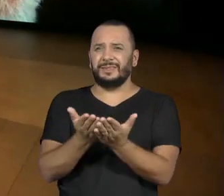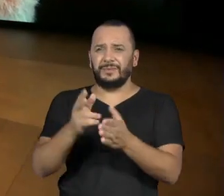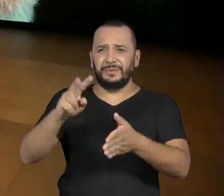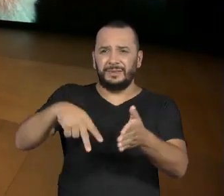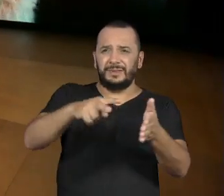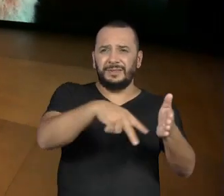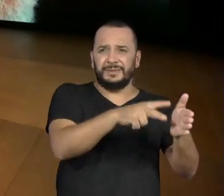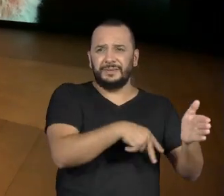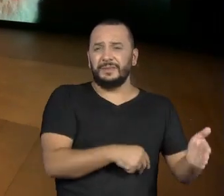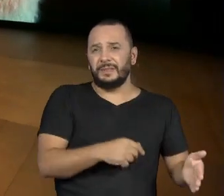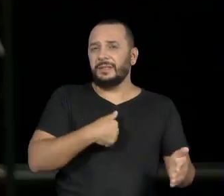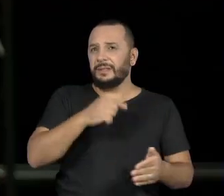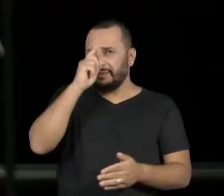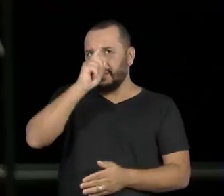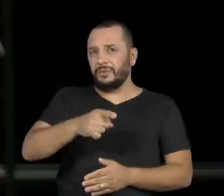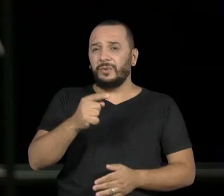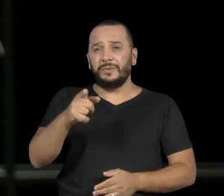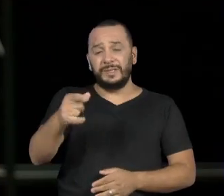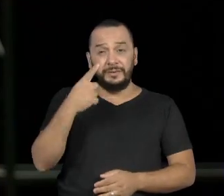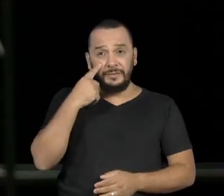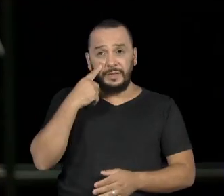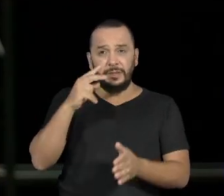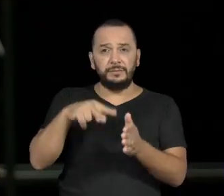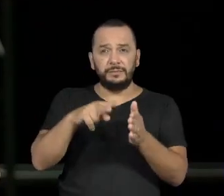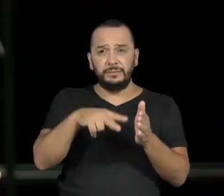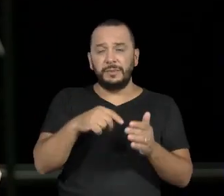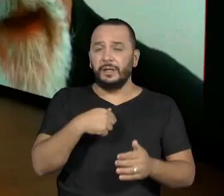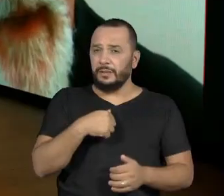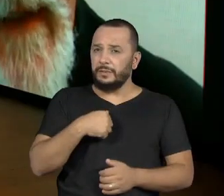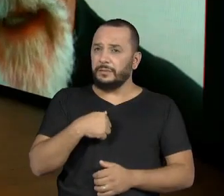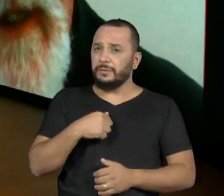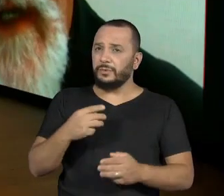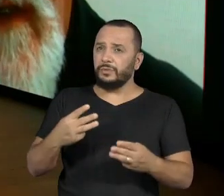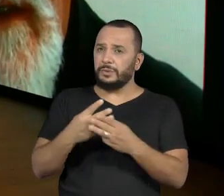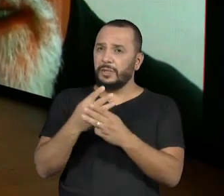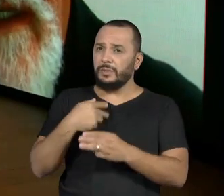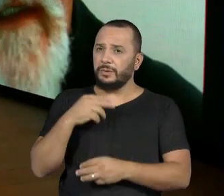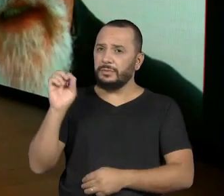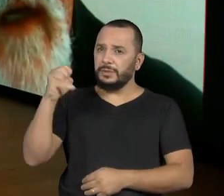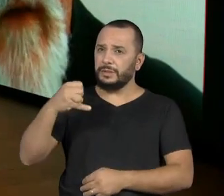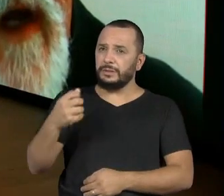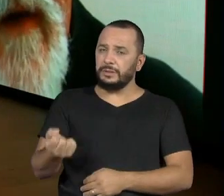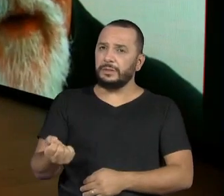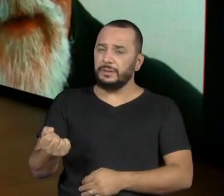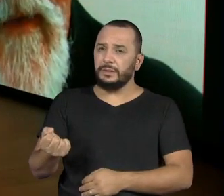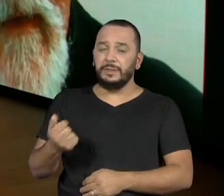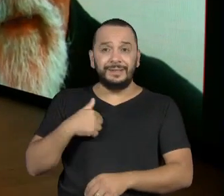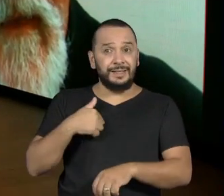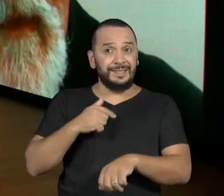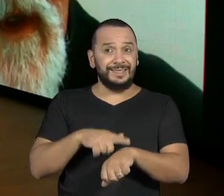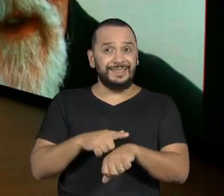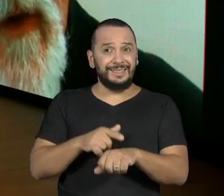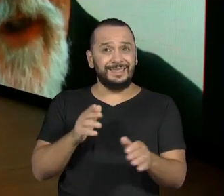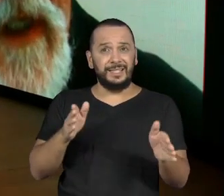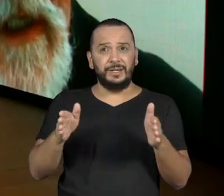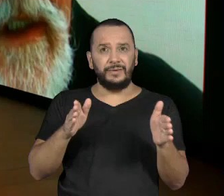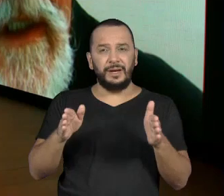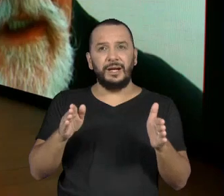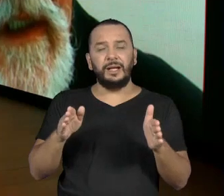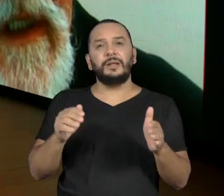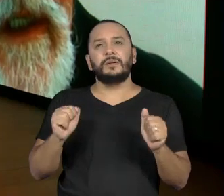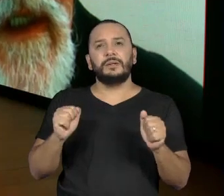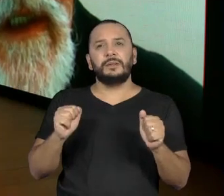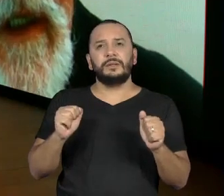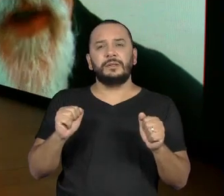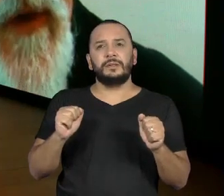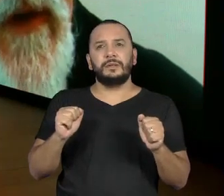eu visse vários filmes para poder responder, sou. A plateia tinha que entender que nesse intervalo, eu tinha que